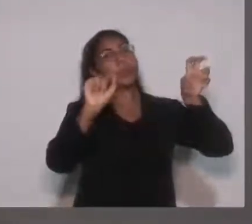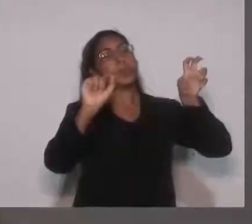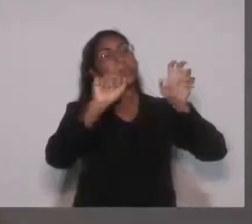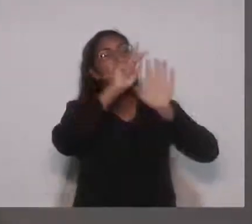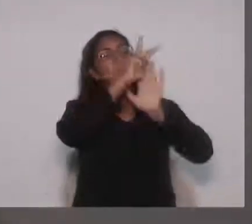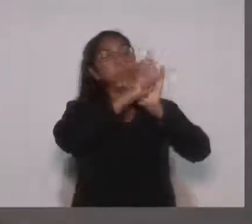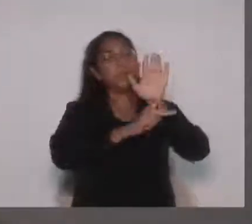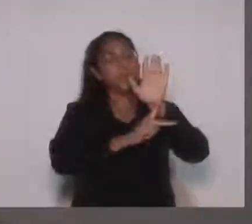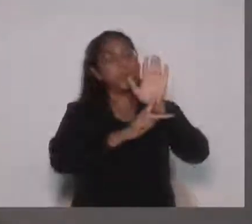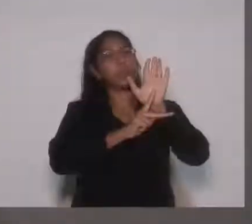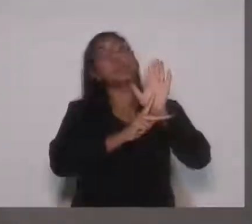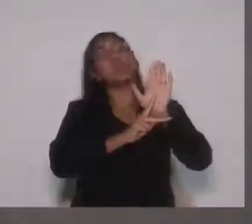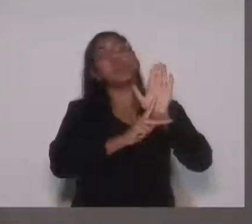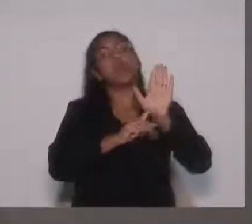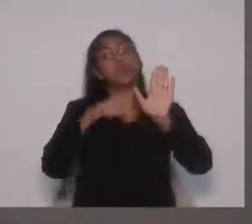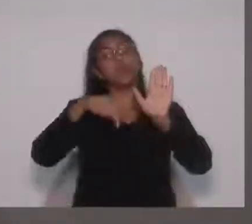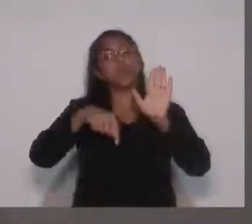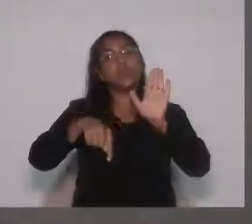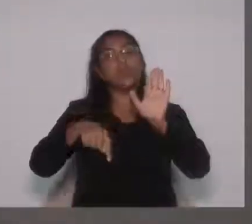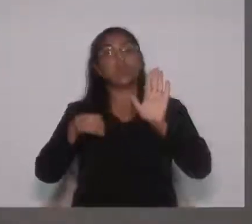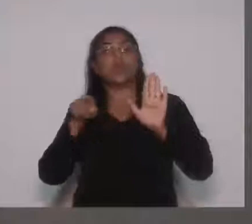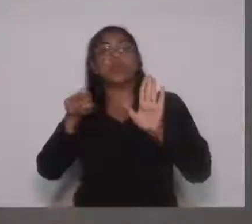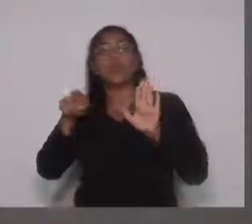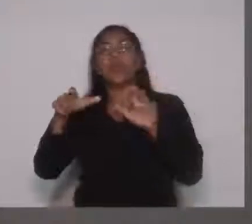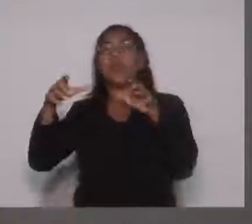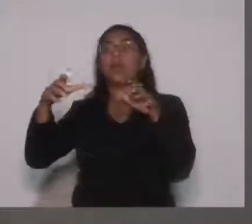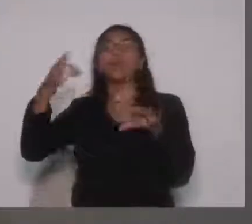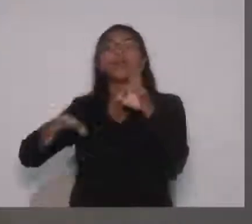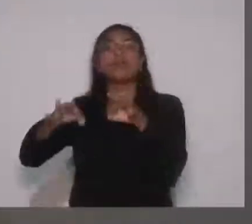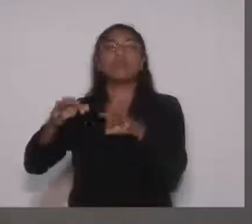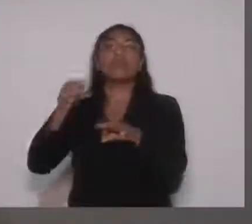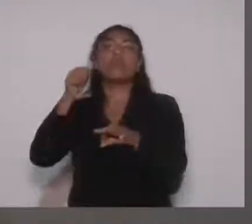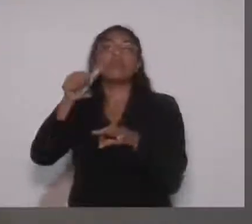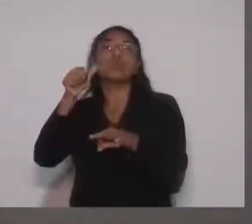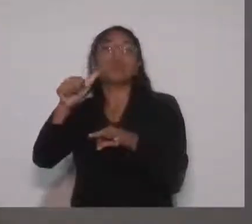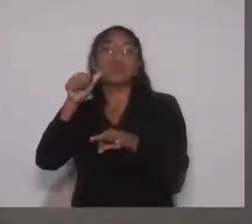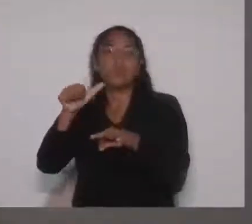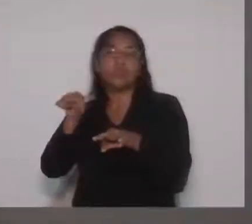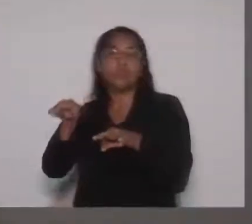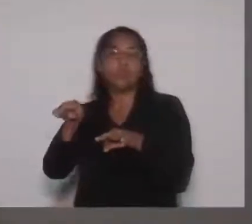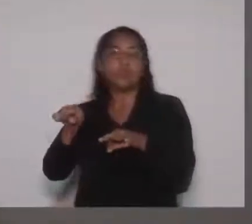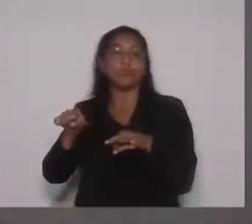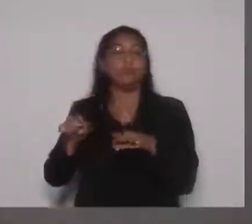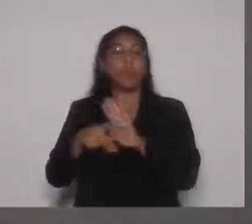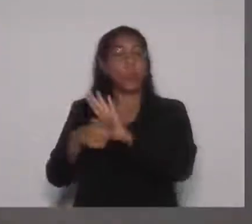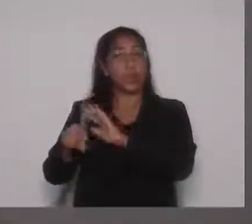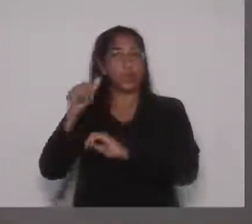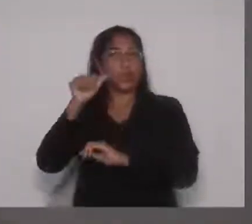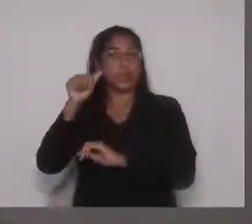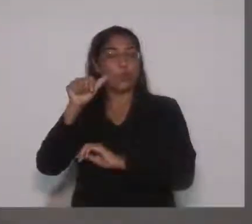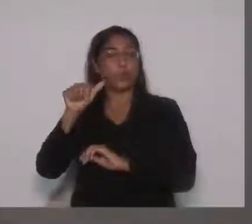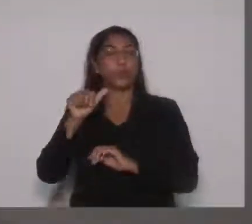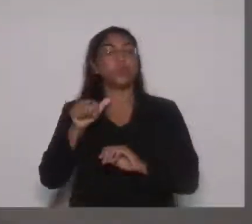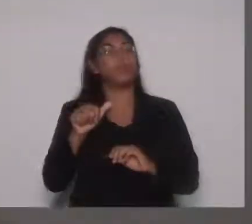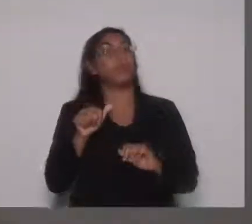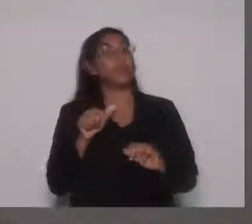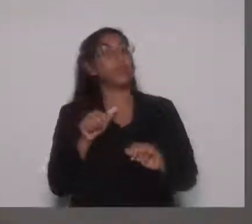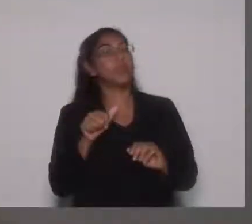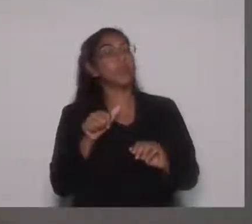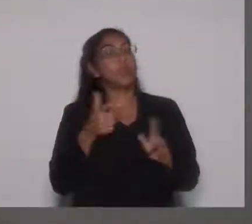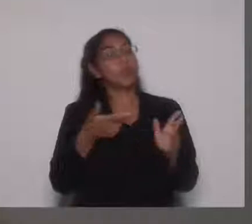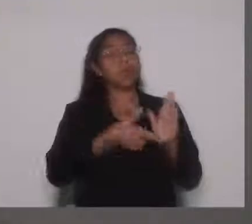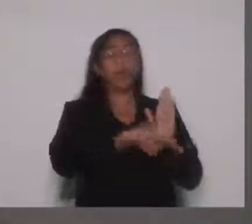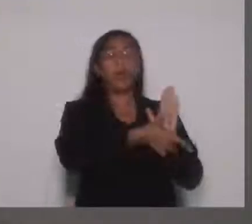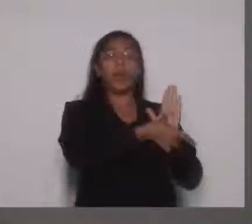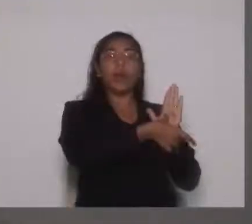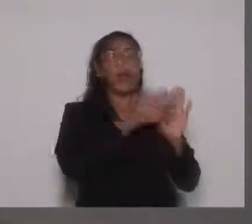projeto da Câmara da Procuradoria da Mulher. O material já foi, não sei se está liberado, mas a gente deve fazer um pré-lançamento dele